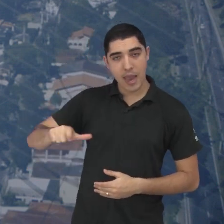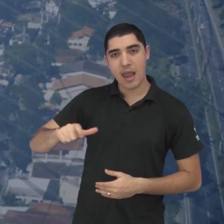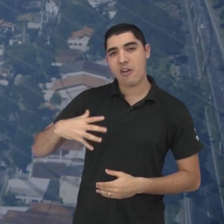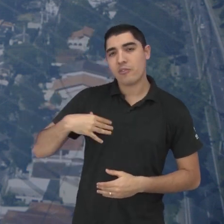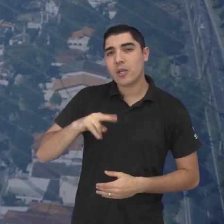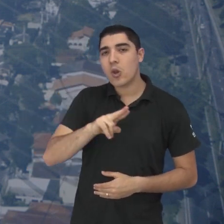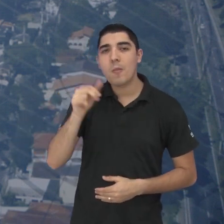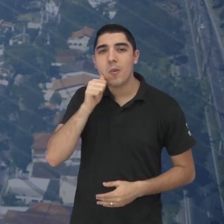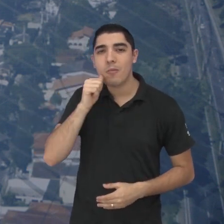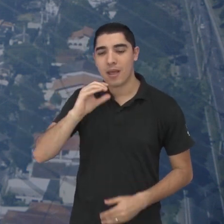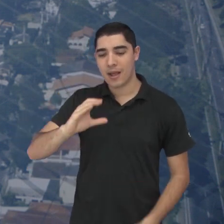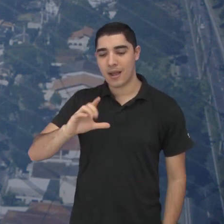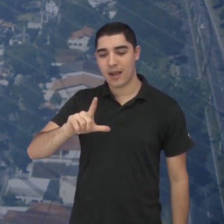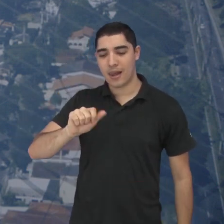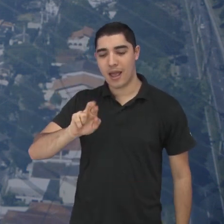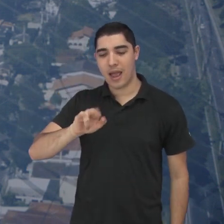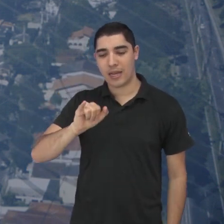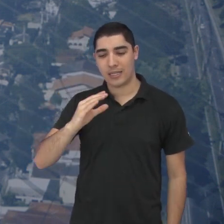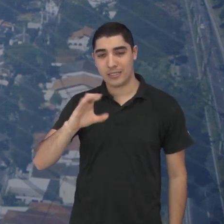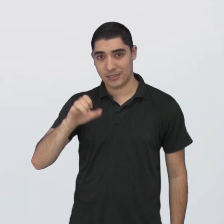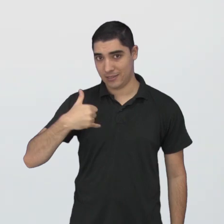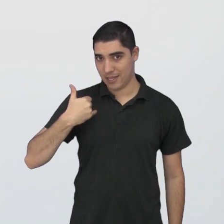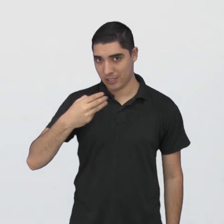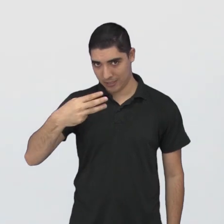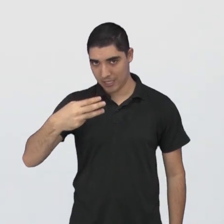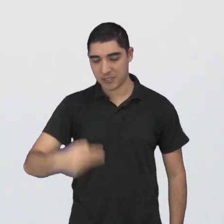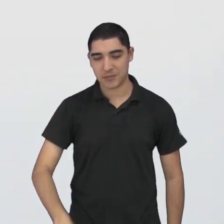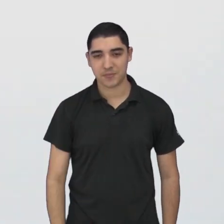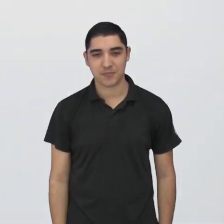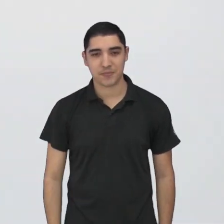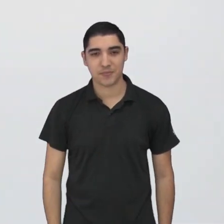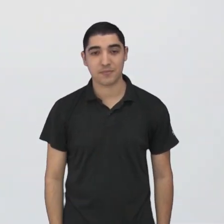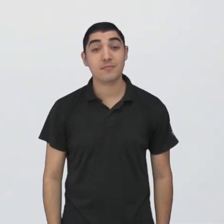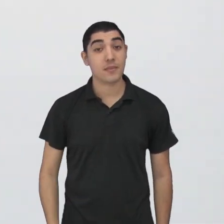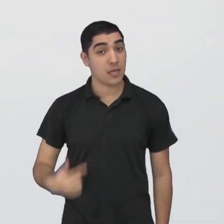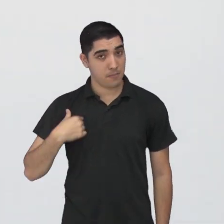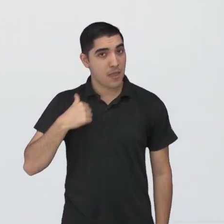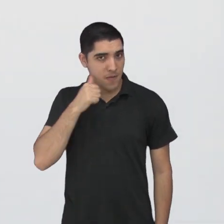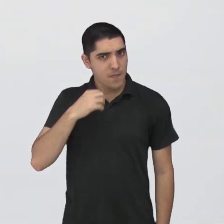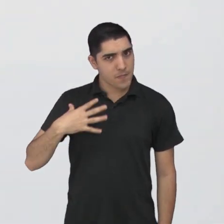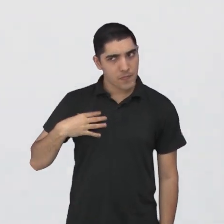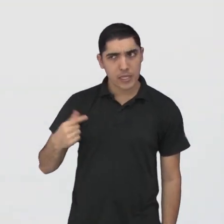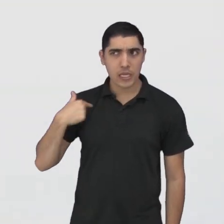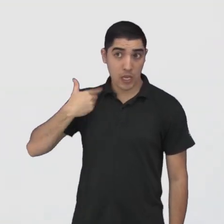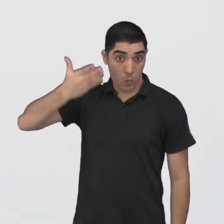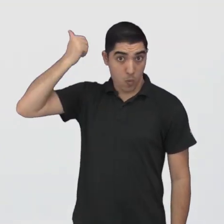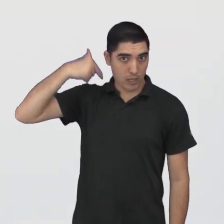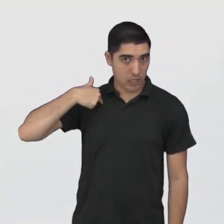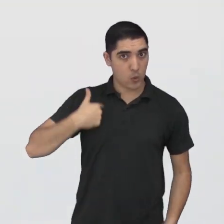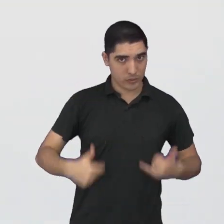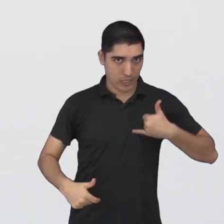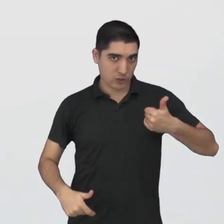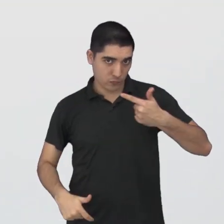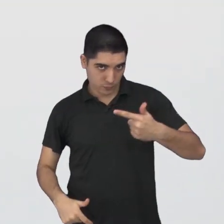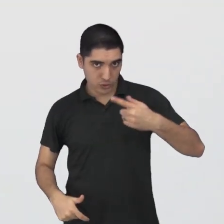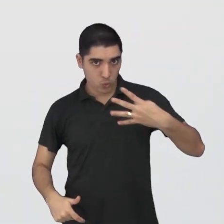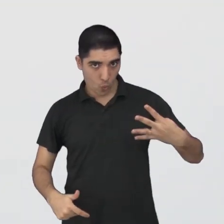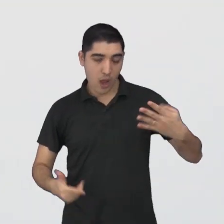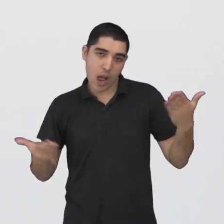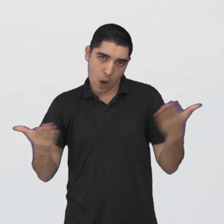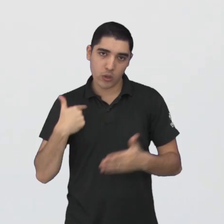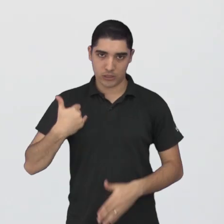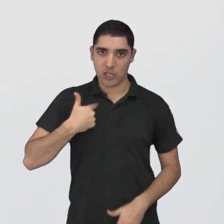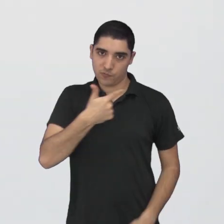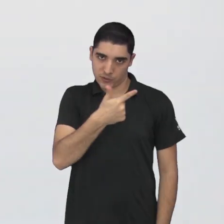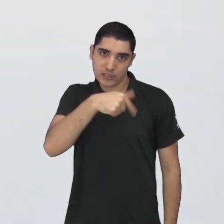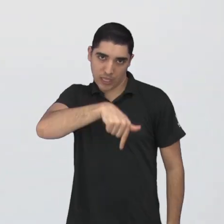Clarice de três anos, olha só. Eu tive, a minha filha eu tinha 24 anos, hoje eu tenho 27, ela tem três